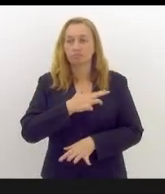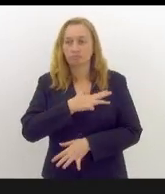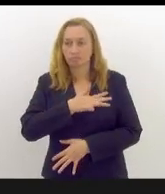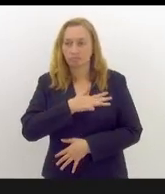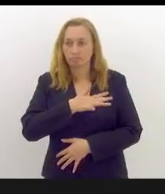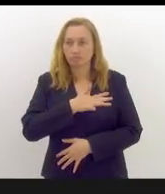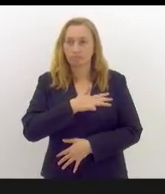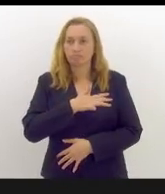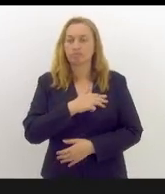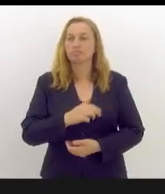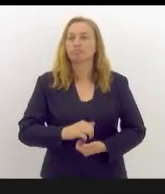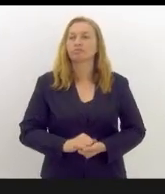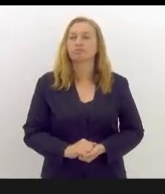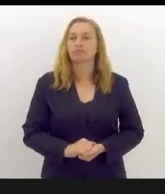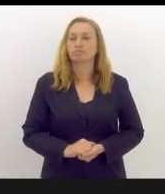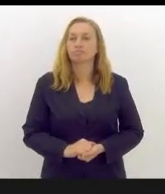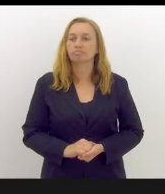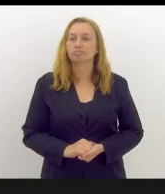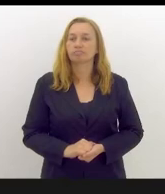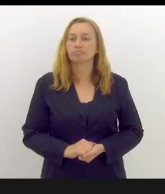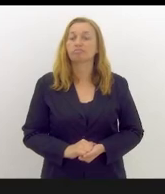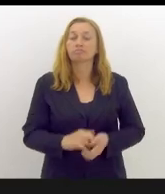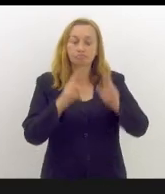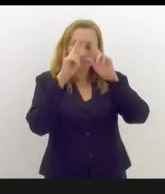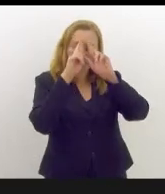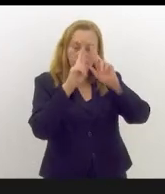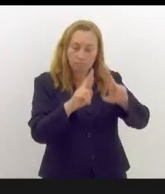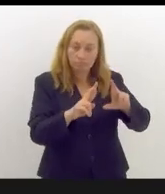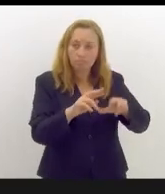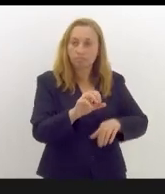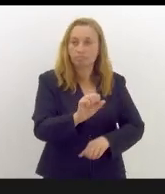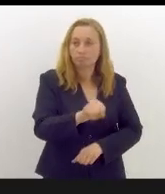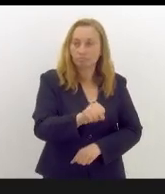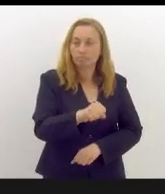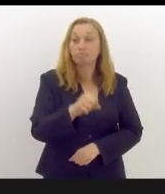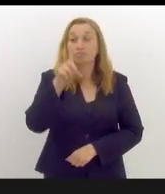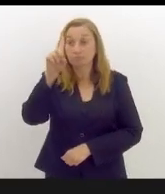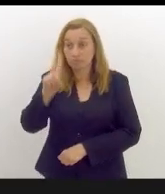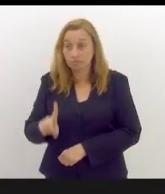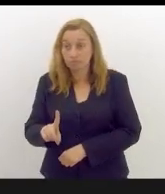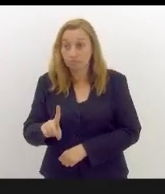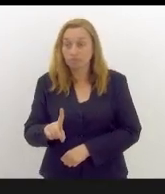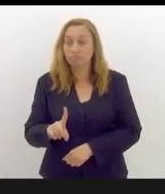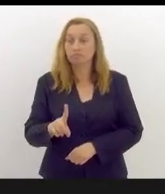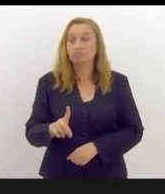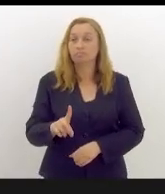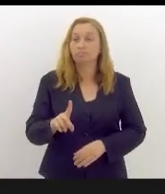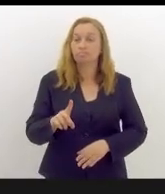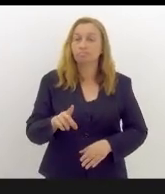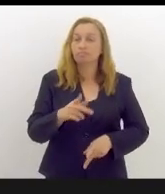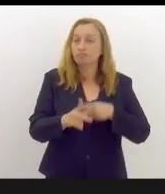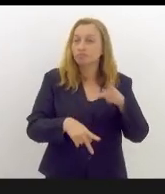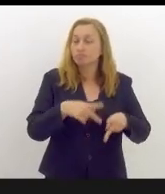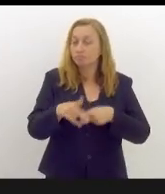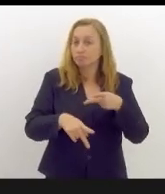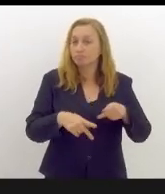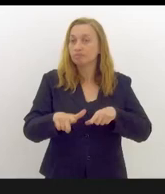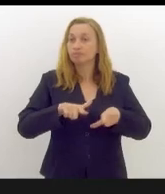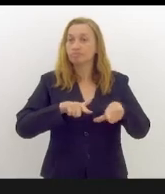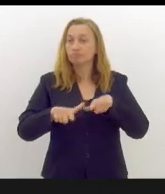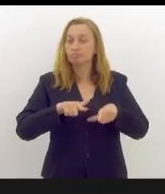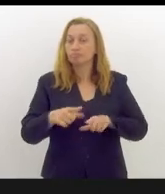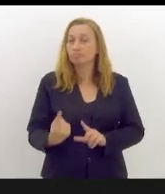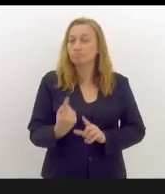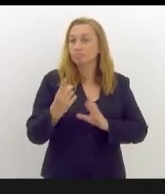Lula da Silva. E tem que se respeitar o direito do eleitor, o trabalho de um